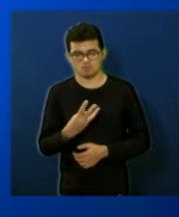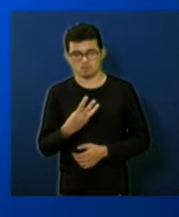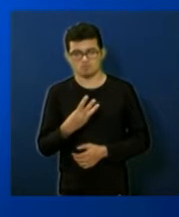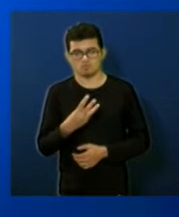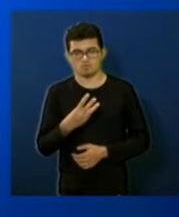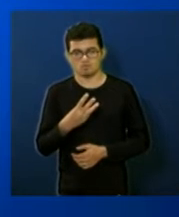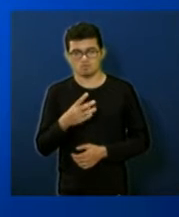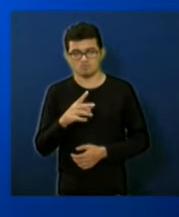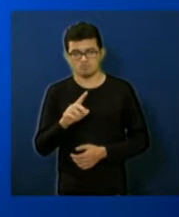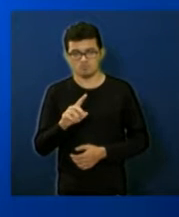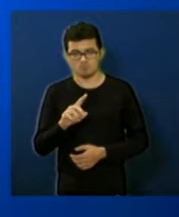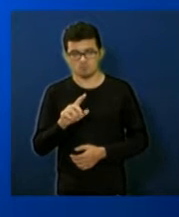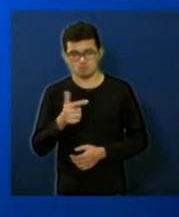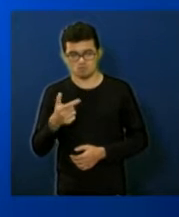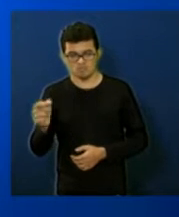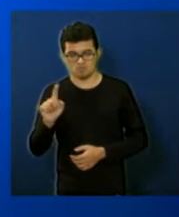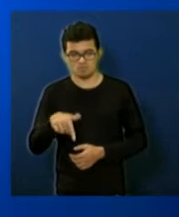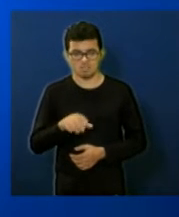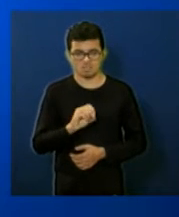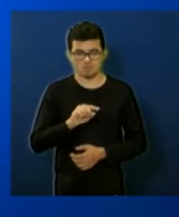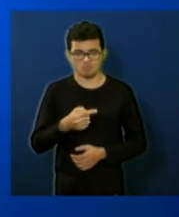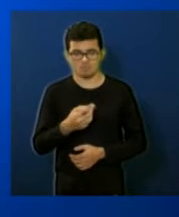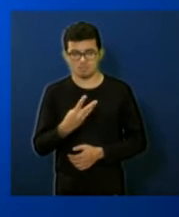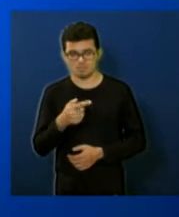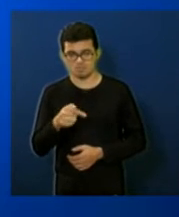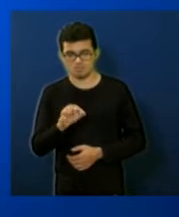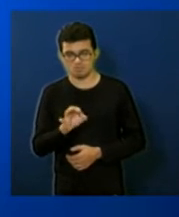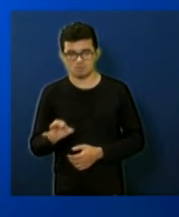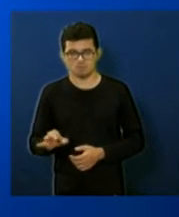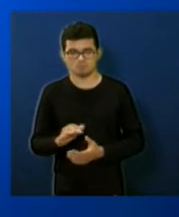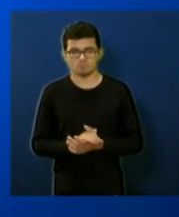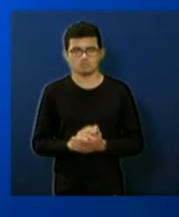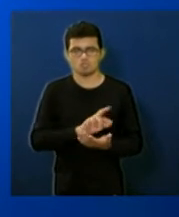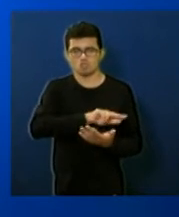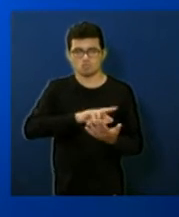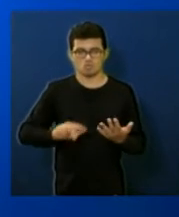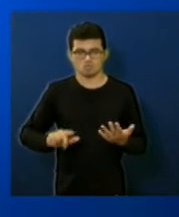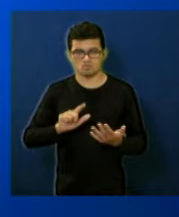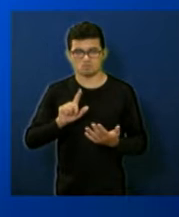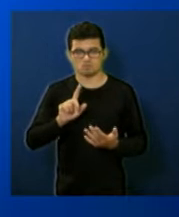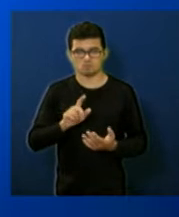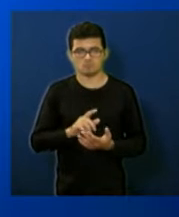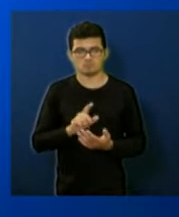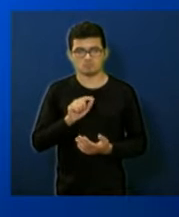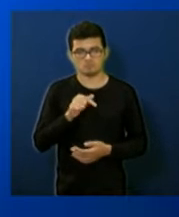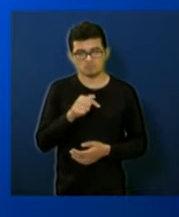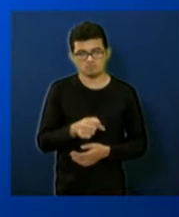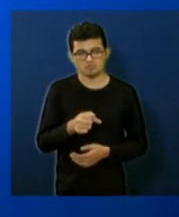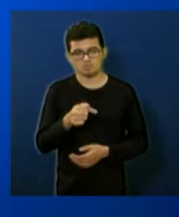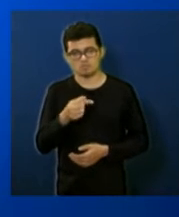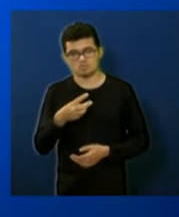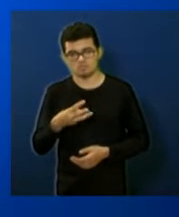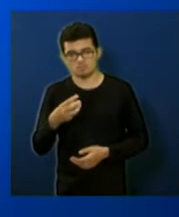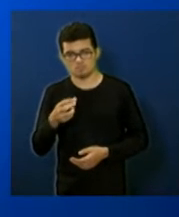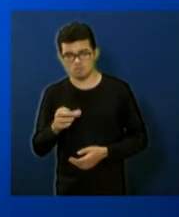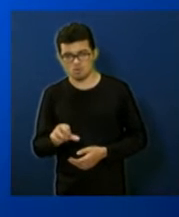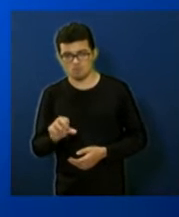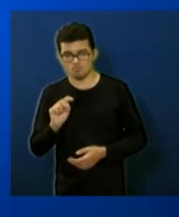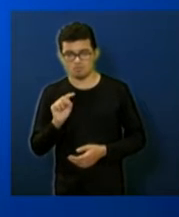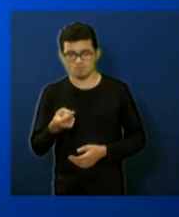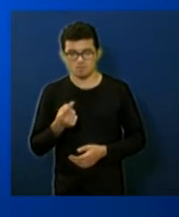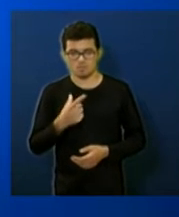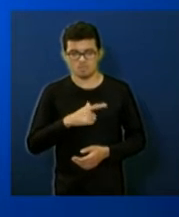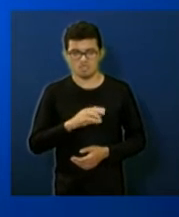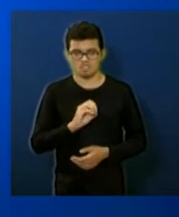representando 0,47% da nossa despesa e outras despesas correntes 739.000 representando